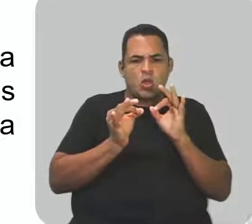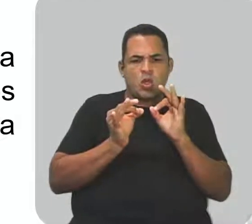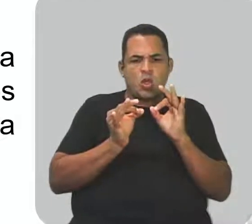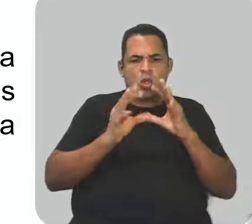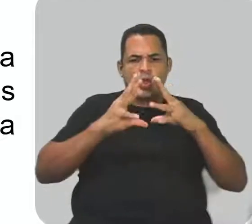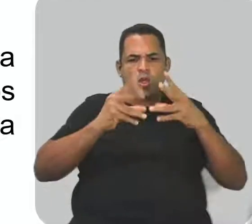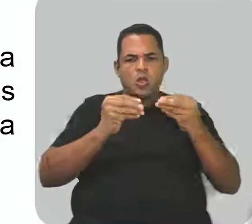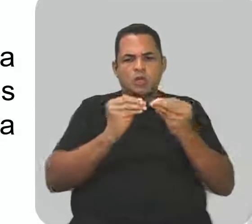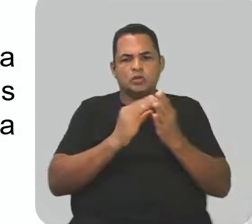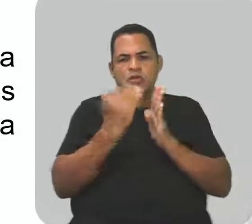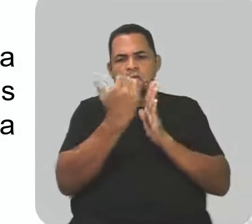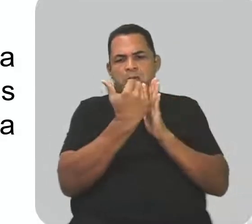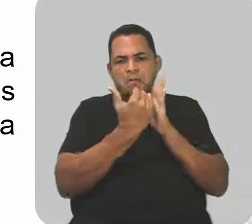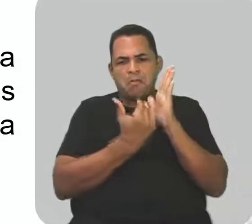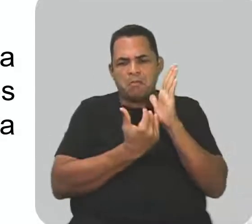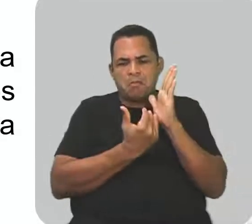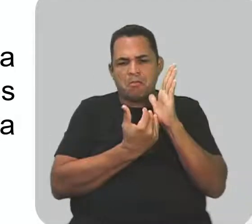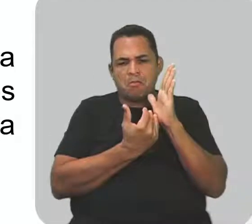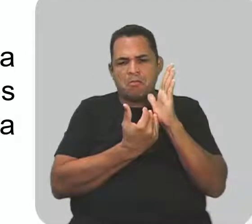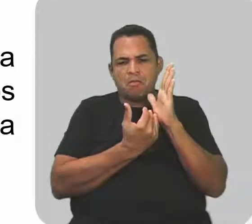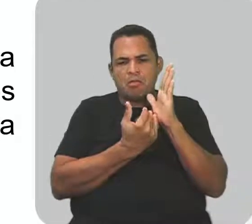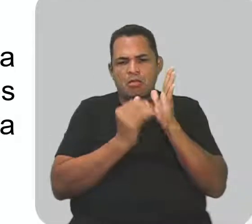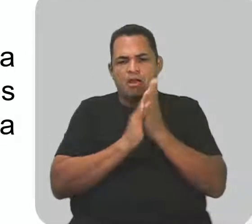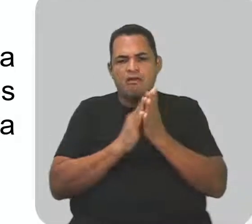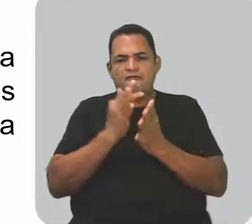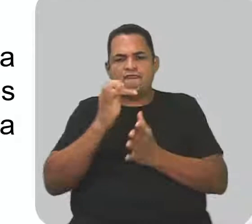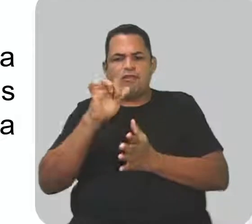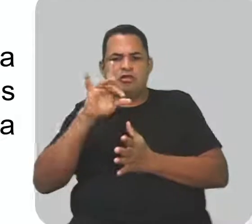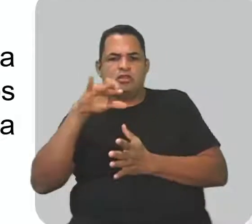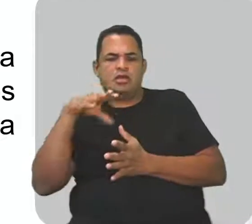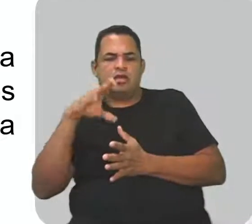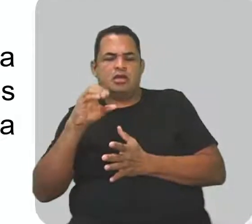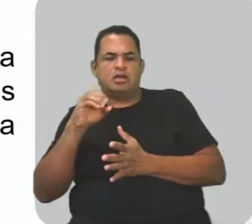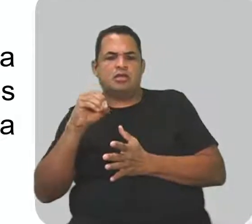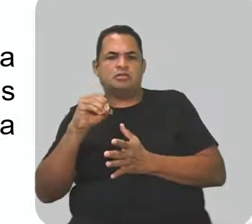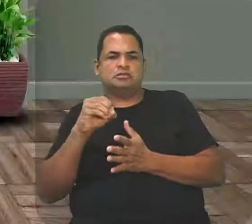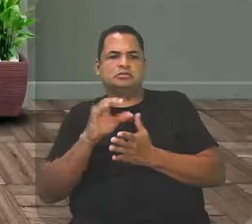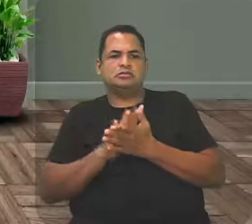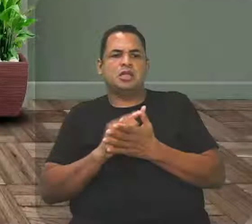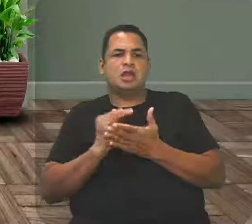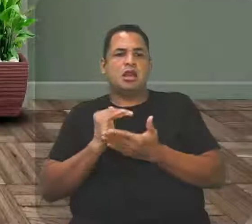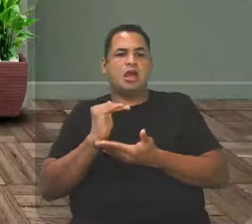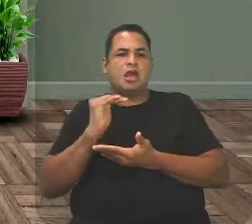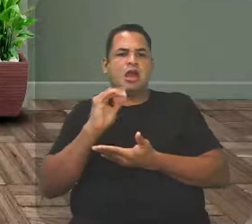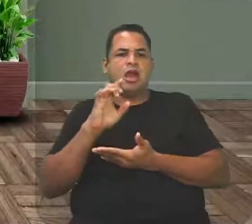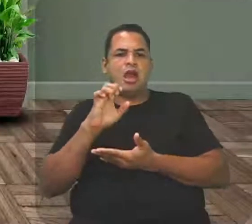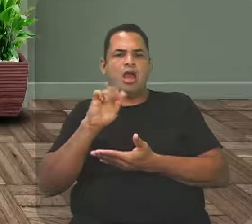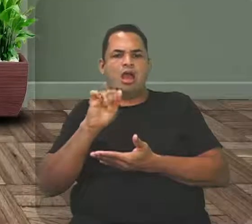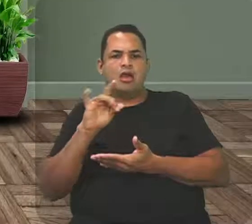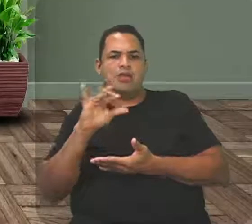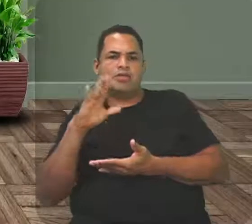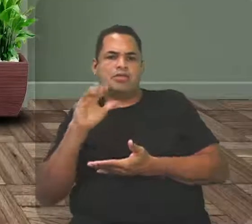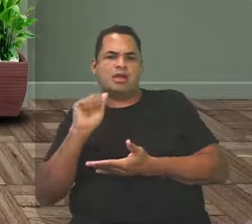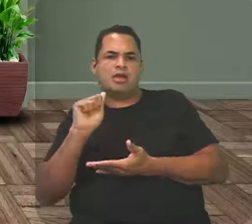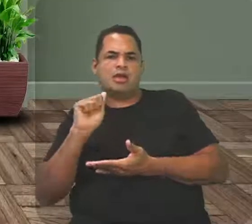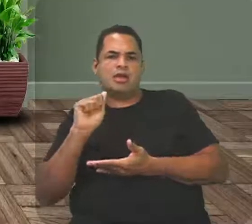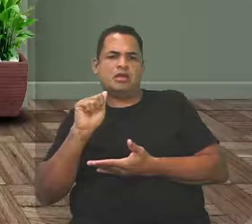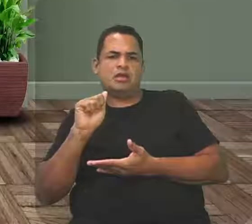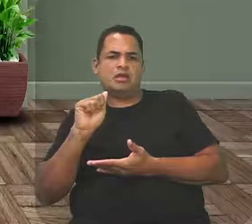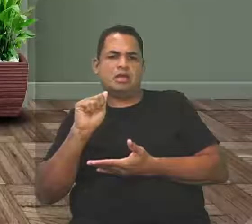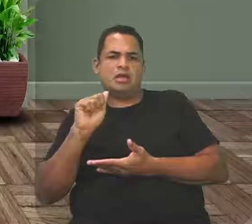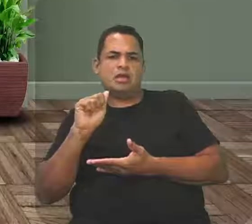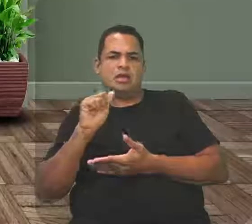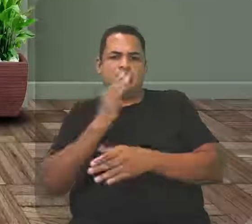propriamente dito, o feudalismo, ocorre na Alta Idade Média. Ok? Então, esse